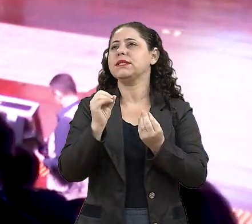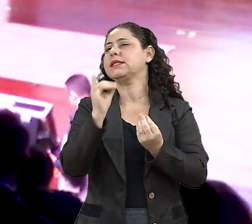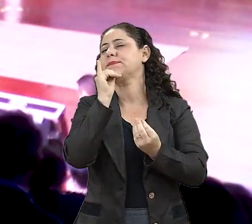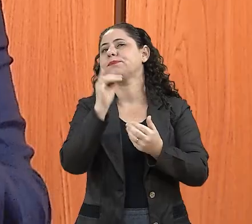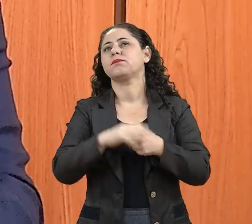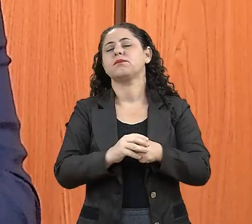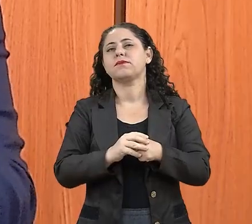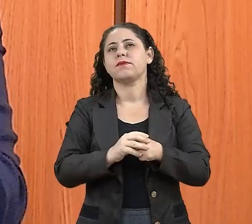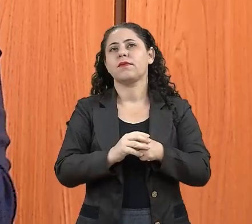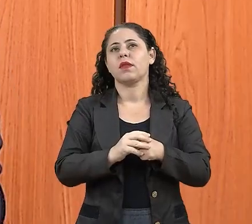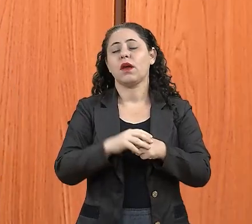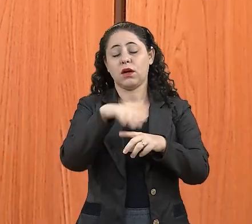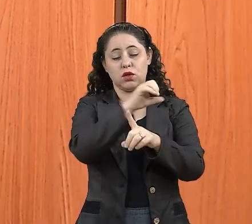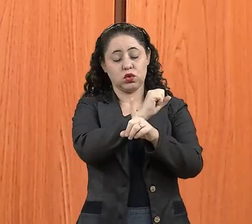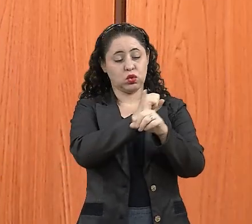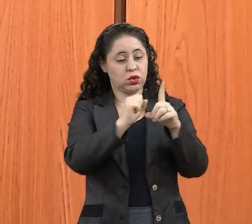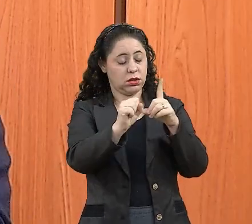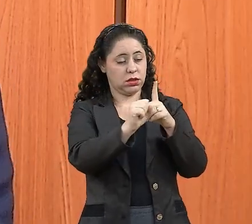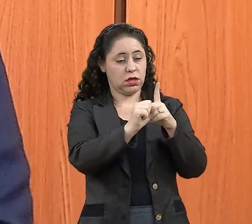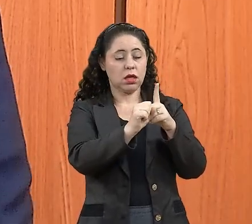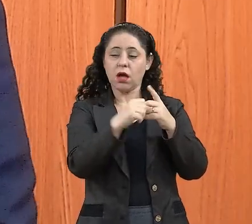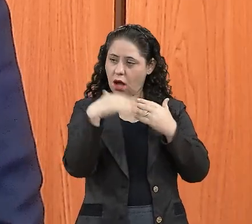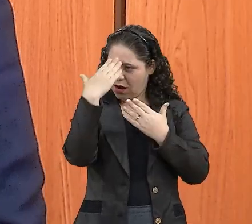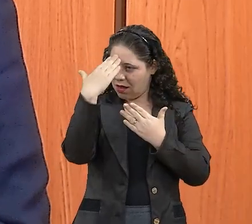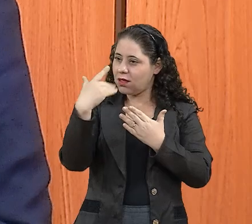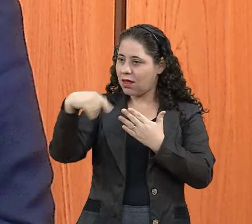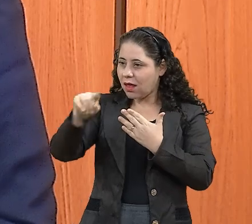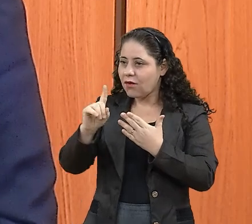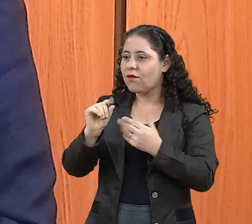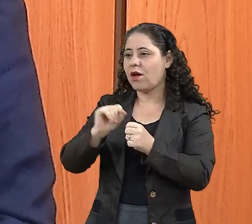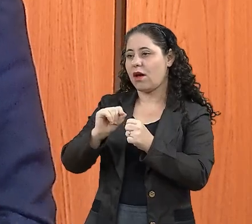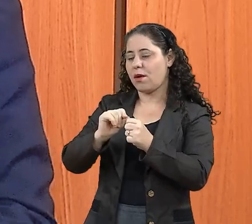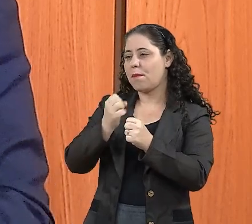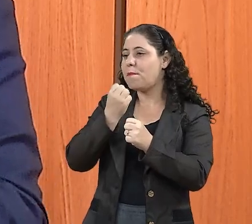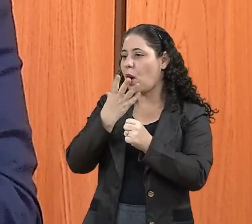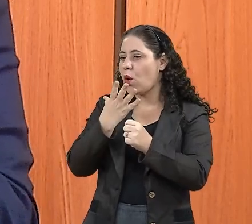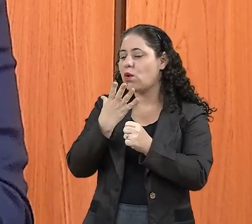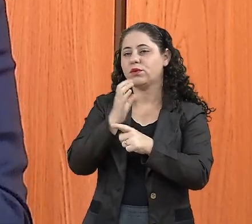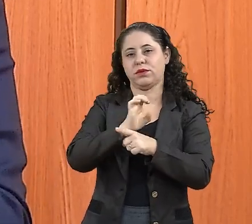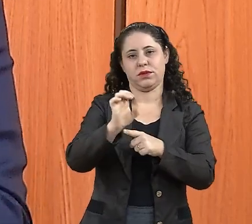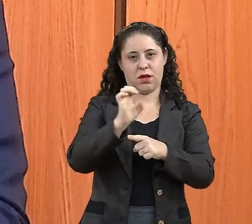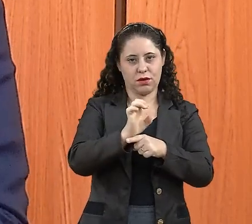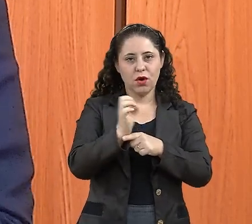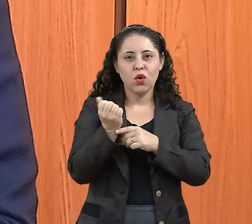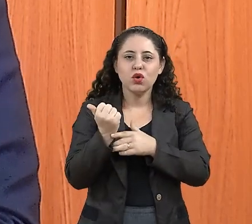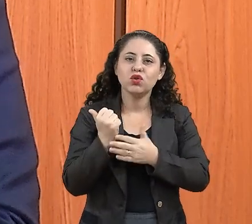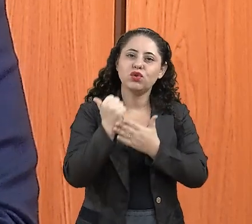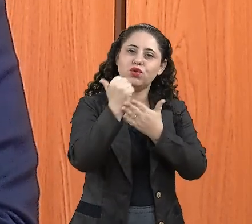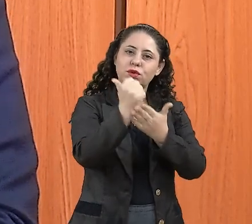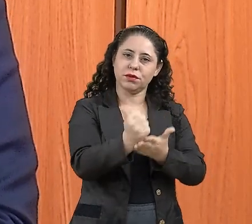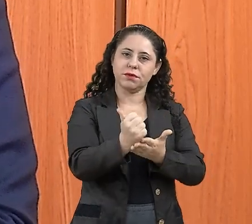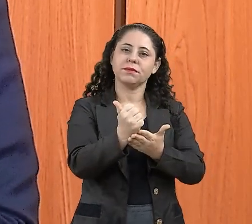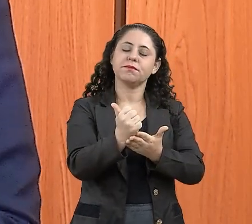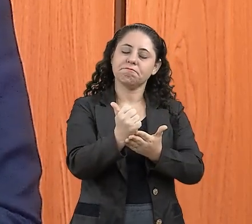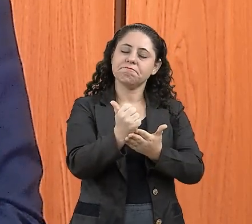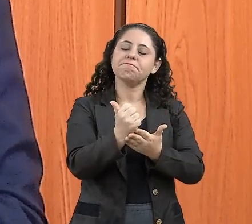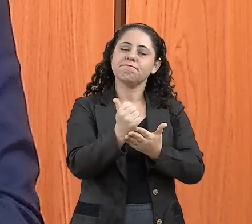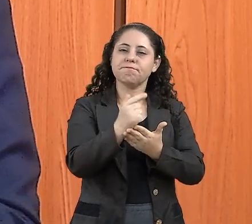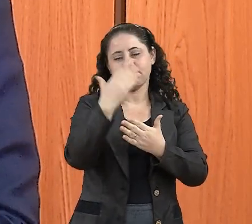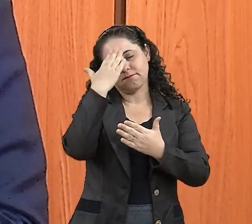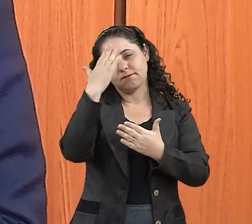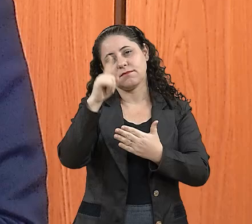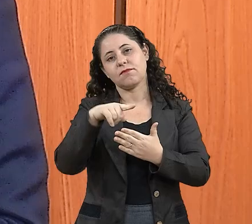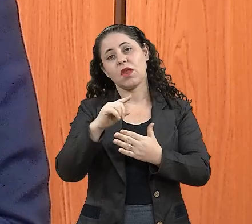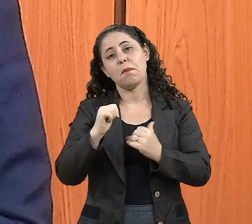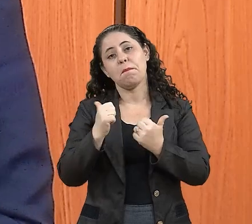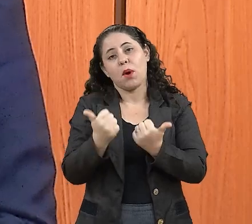pessoa fez coisas boas para o estado. Então, esse agradecimento é